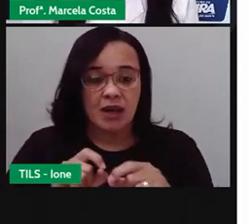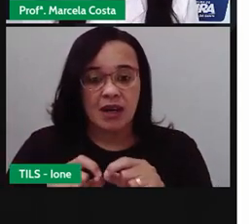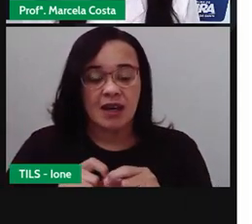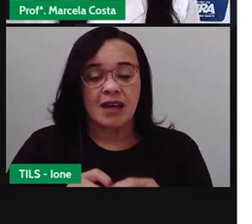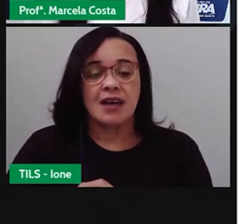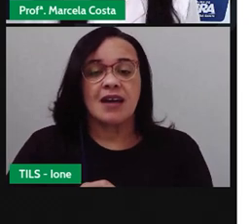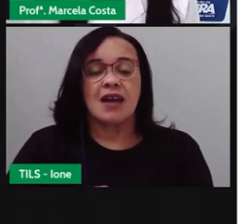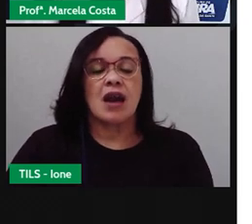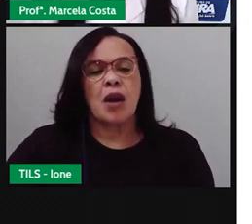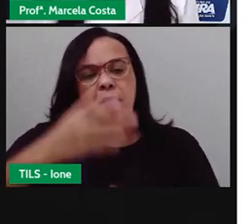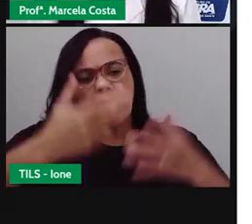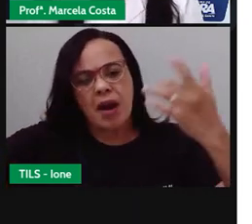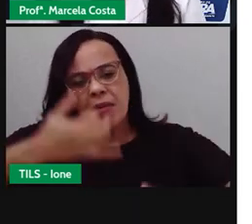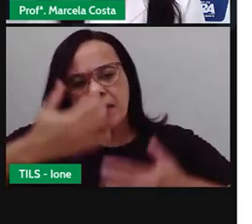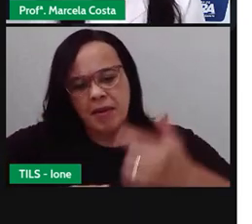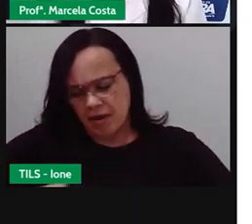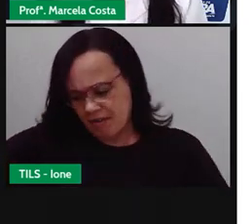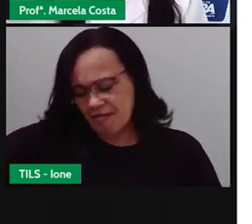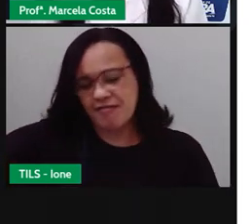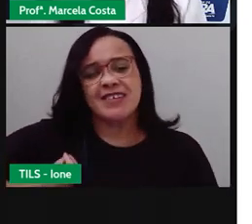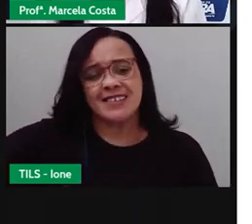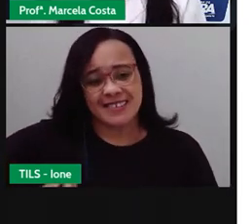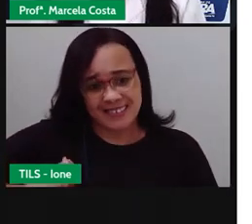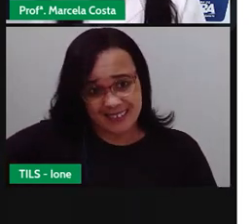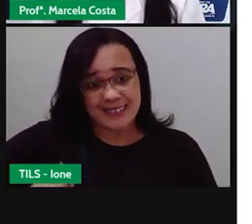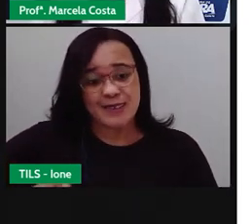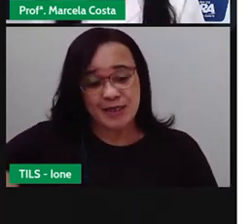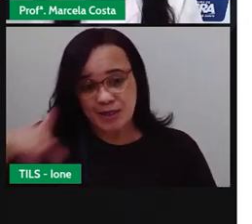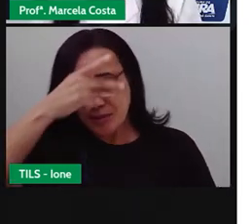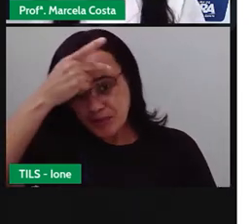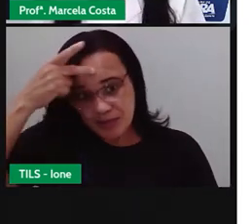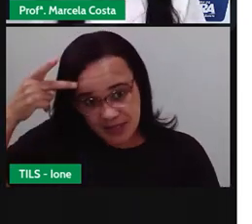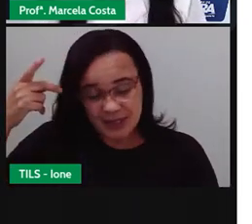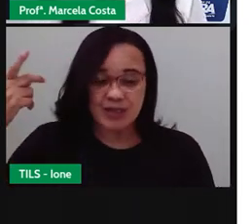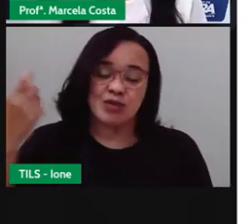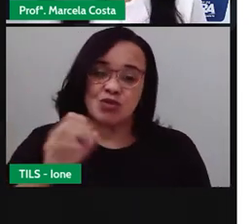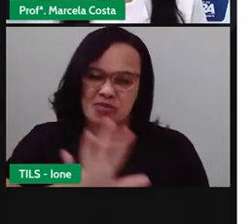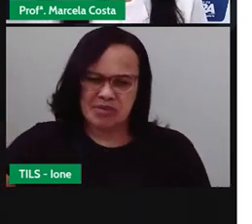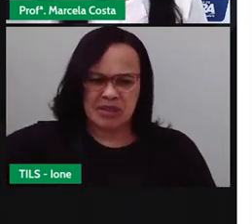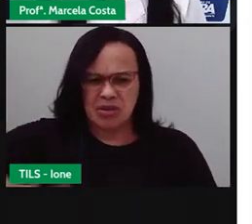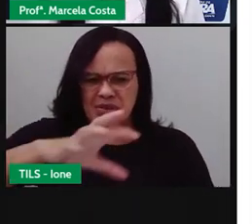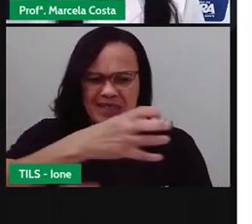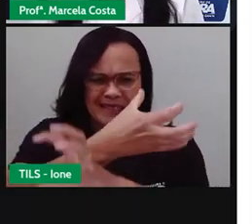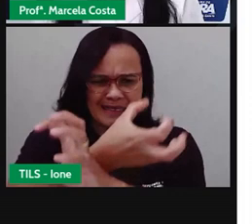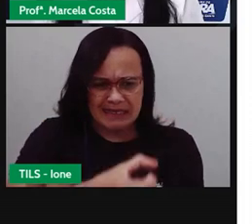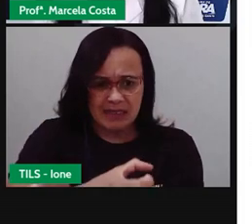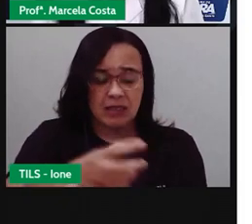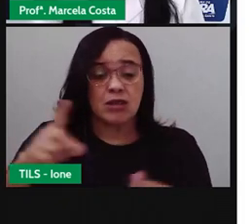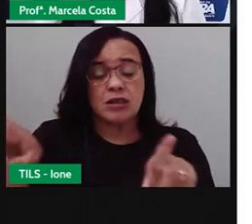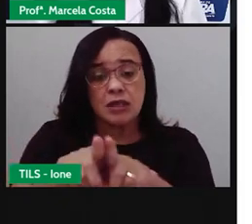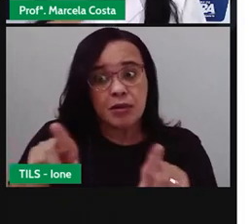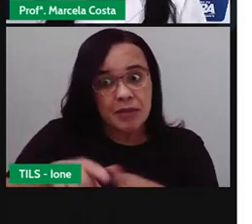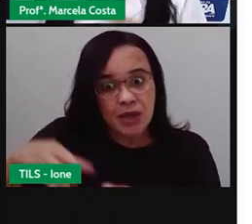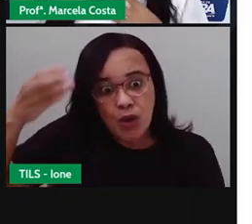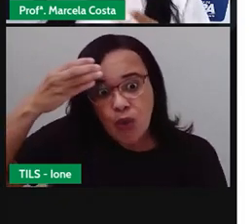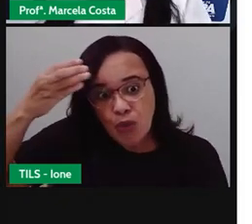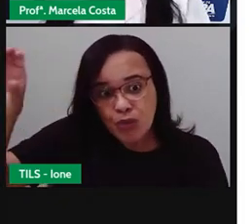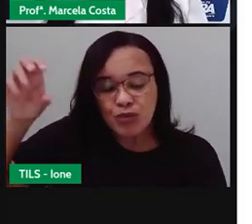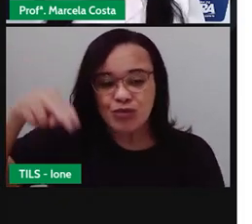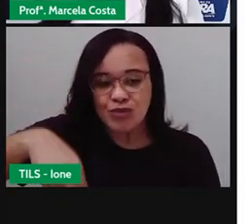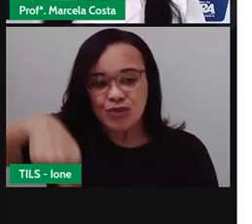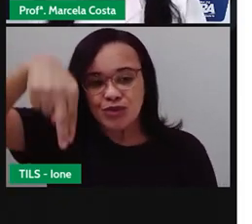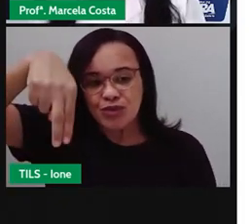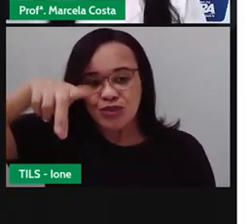do sertanejo, sobre vegetação do nordeste, sobre cultura nordestina e também sobre